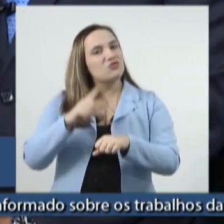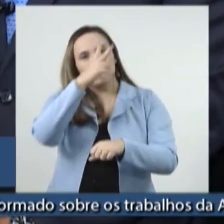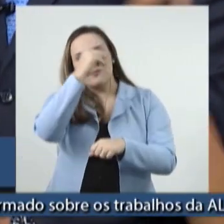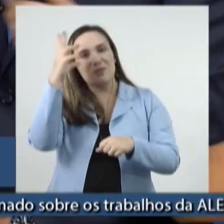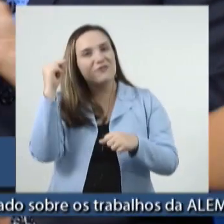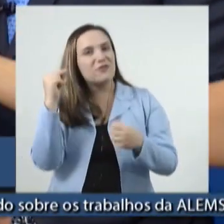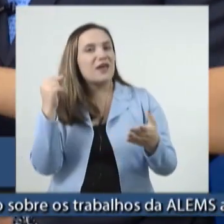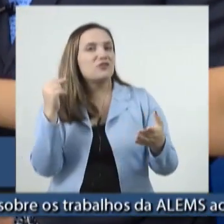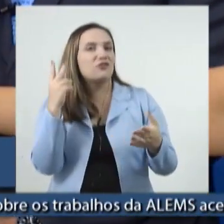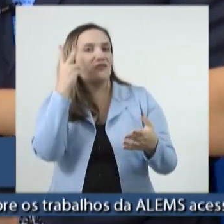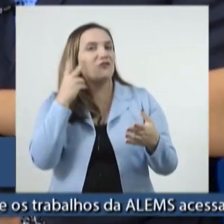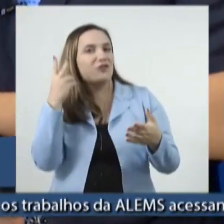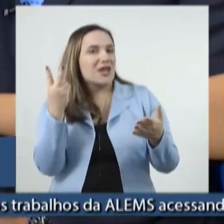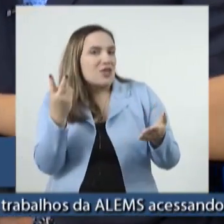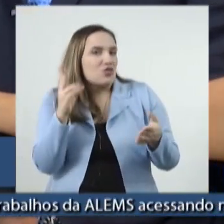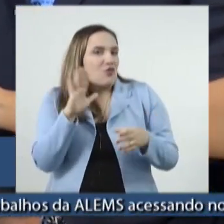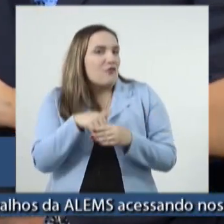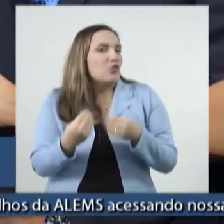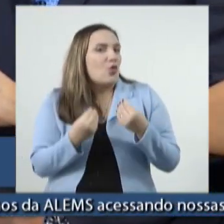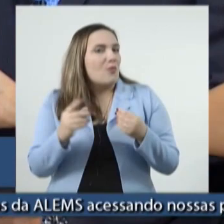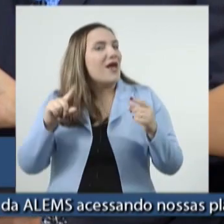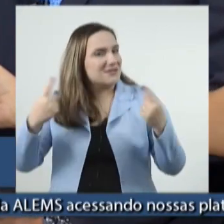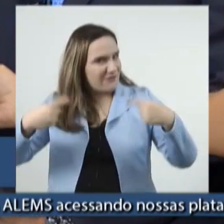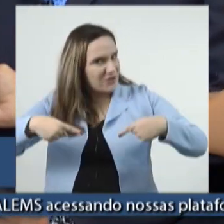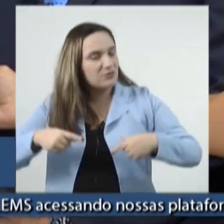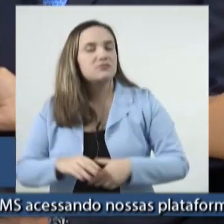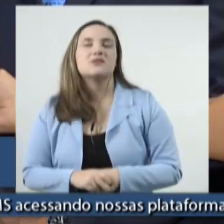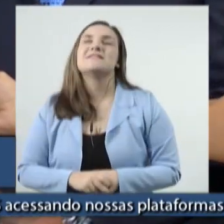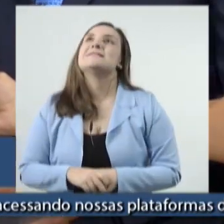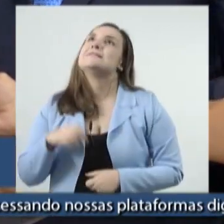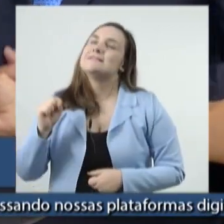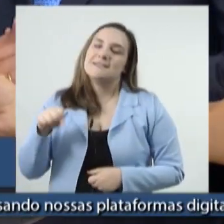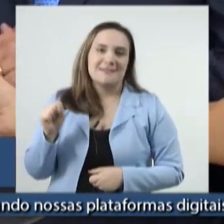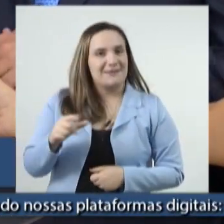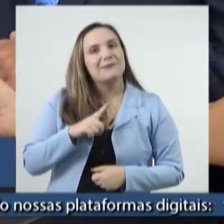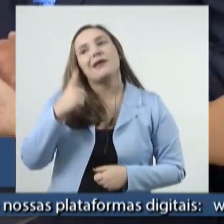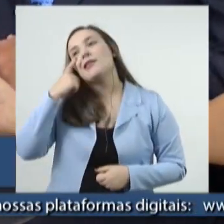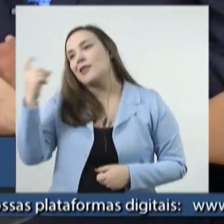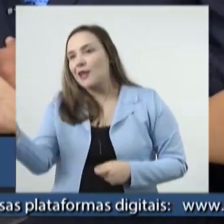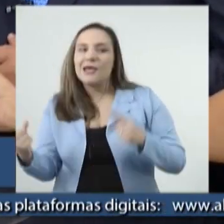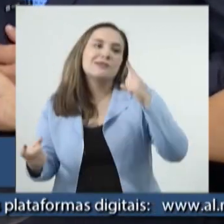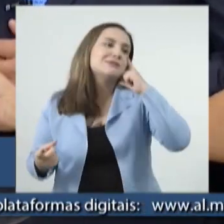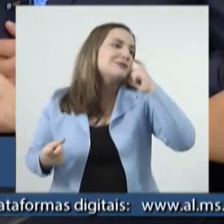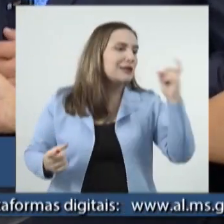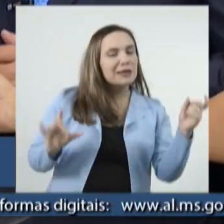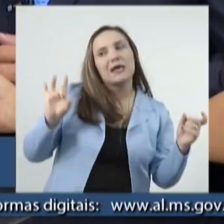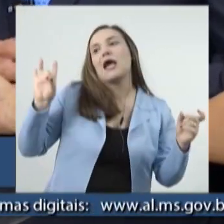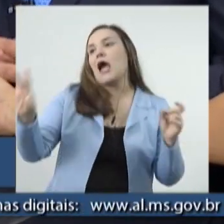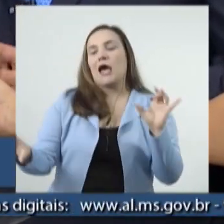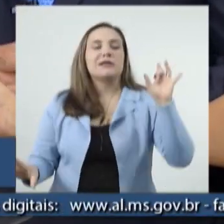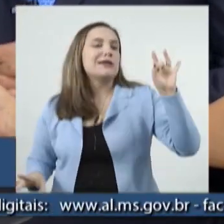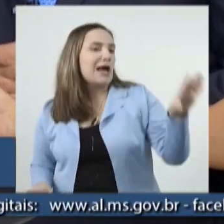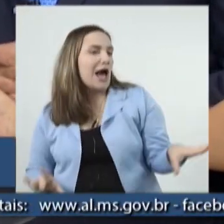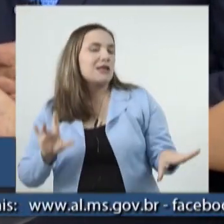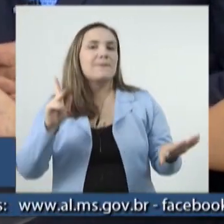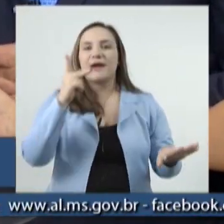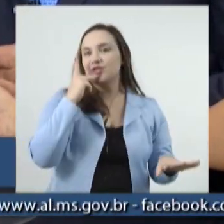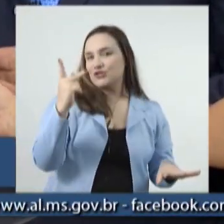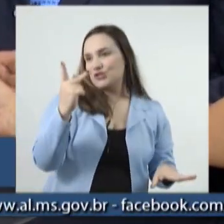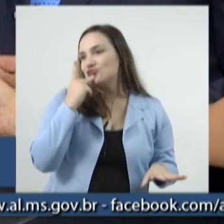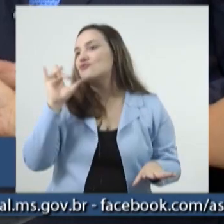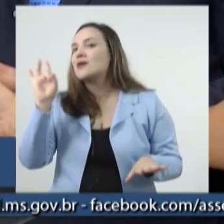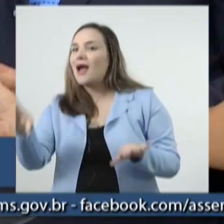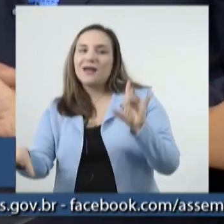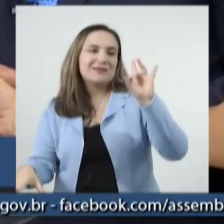o você faz? É desafiador porque existem os interesses individuais, existem os interesses partidários